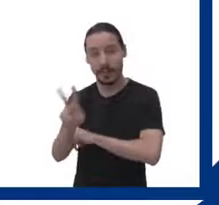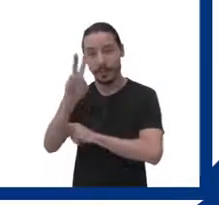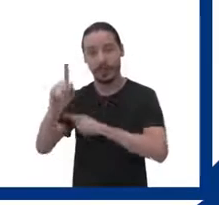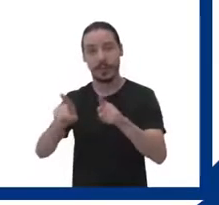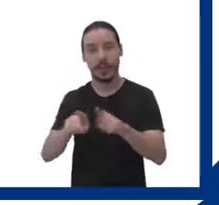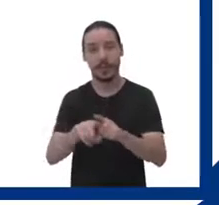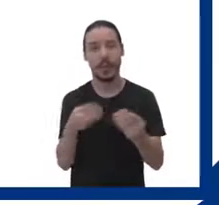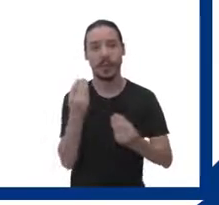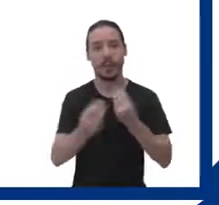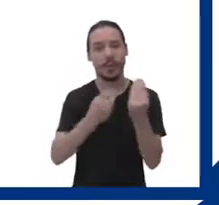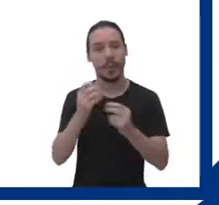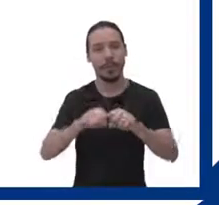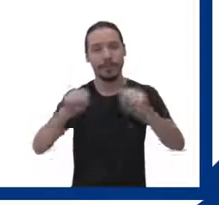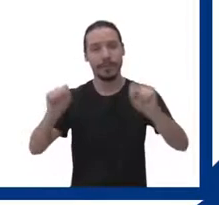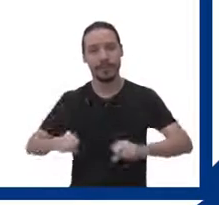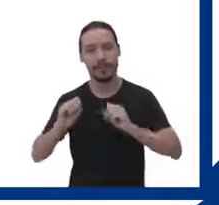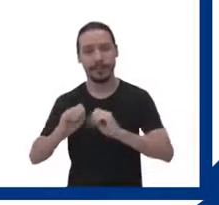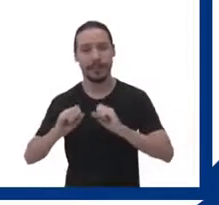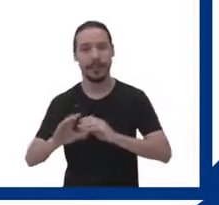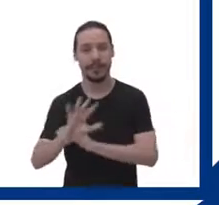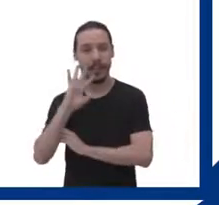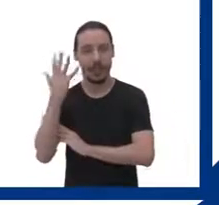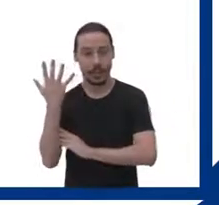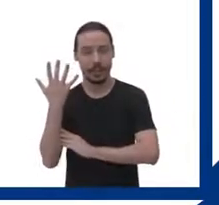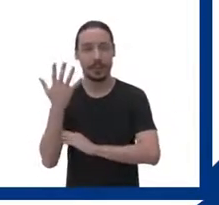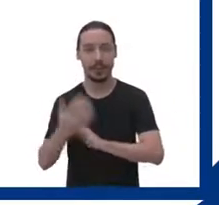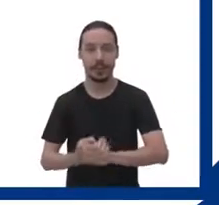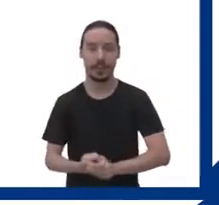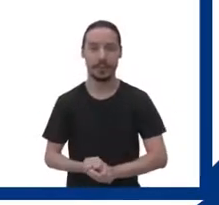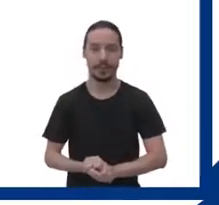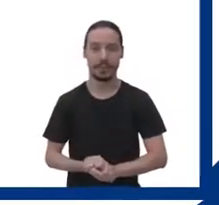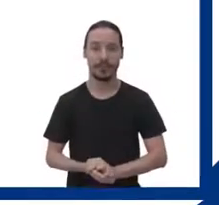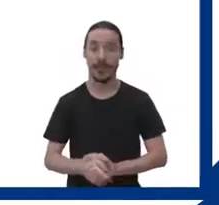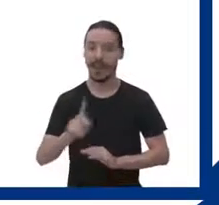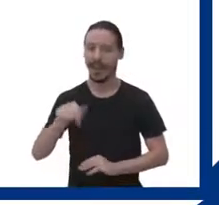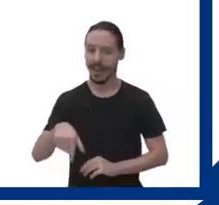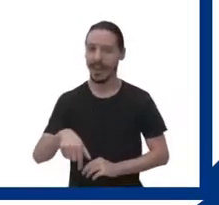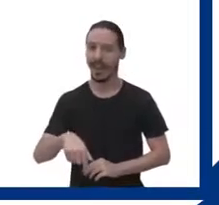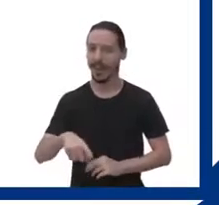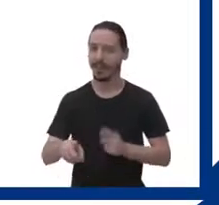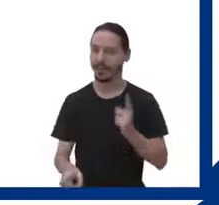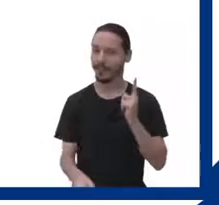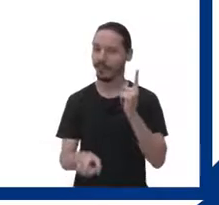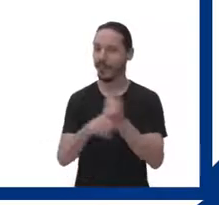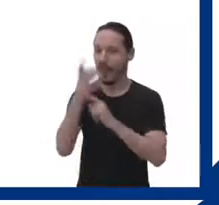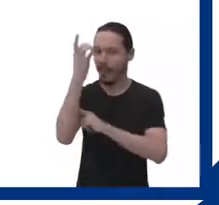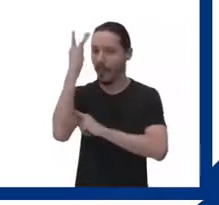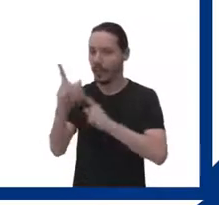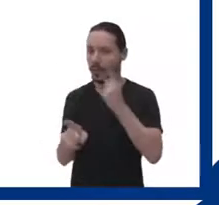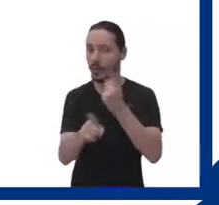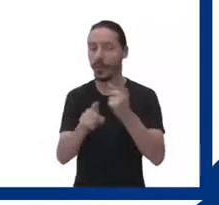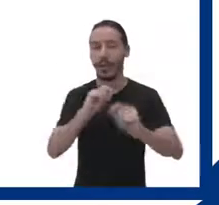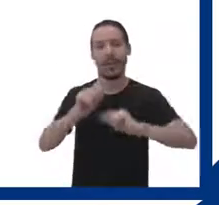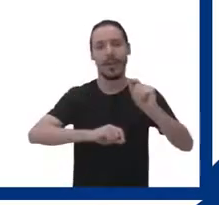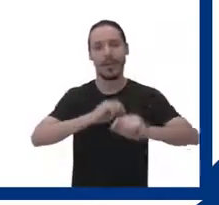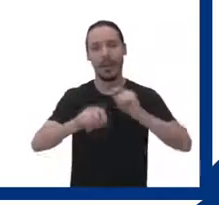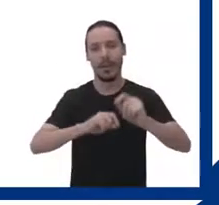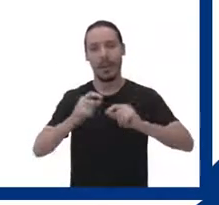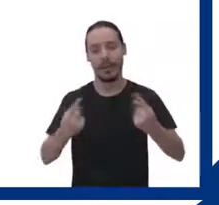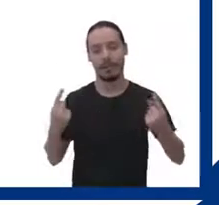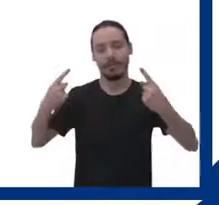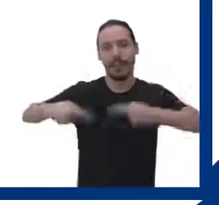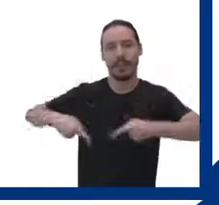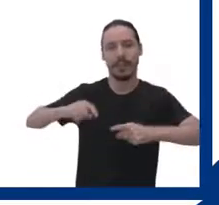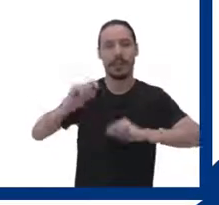de valores sobre os sistemas de educação vigentes. Não raras, às vezes, nos deparamos com